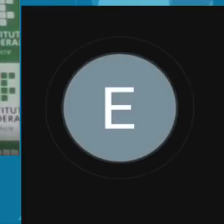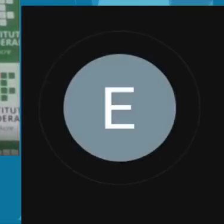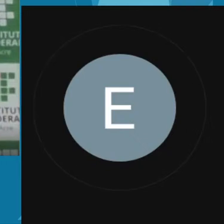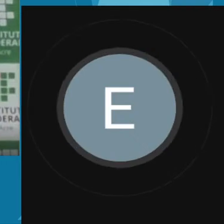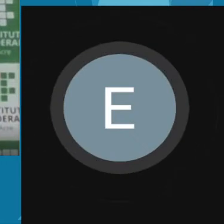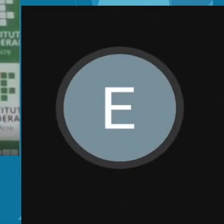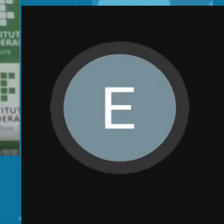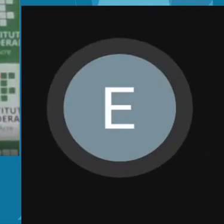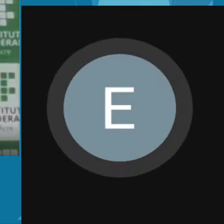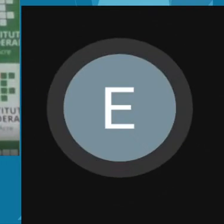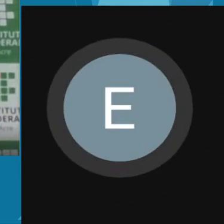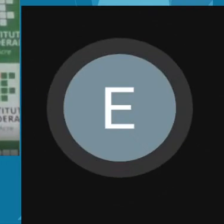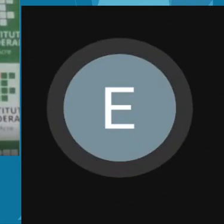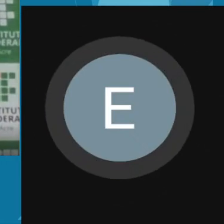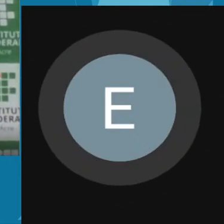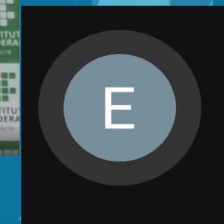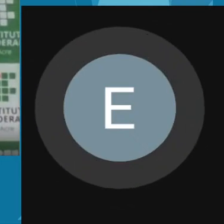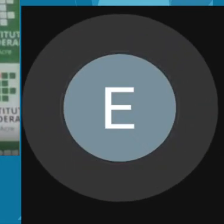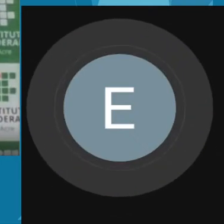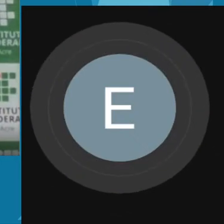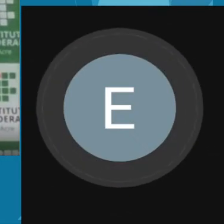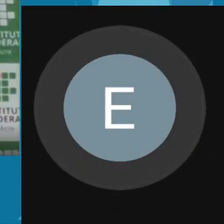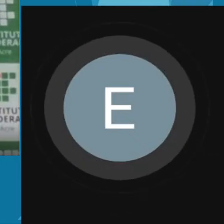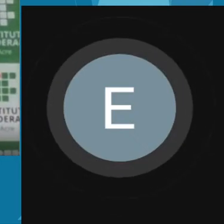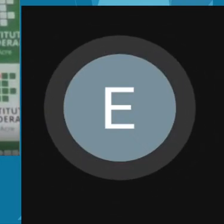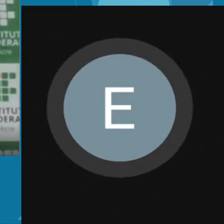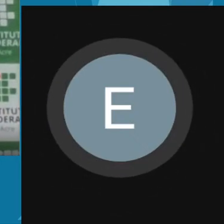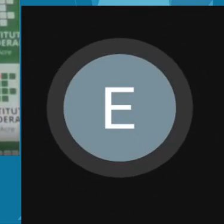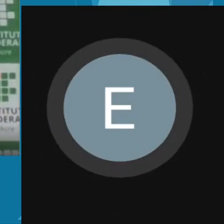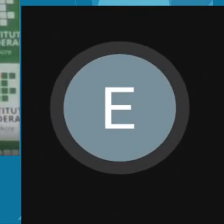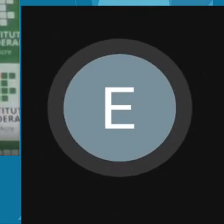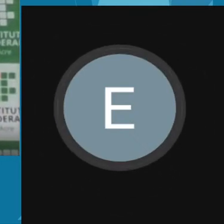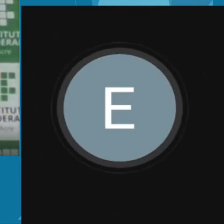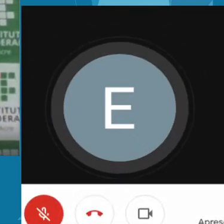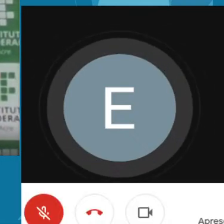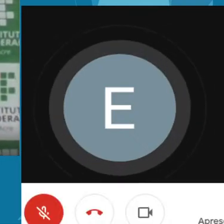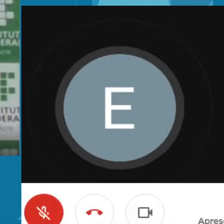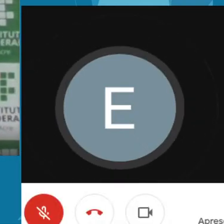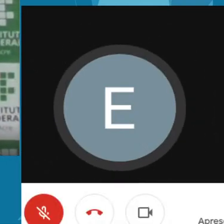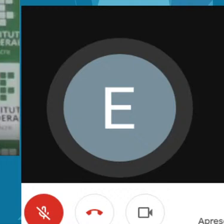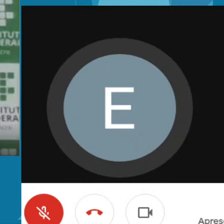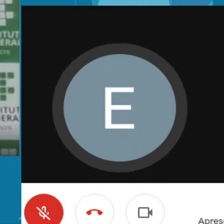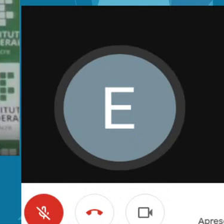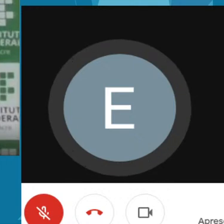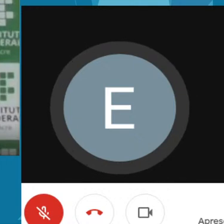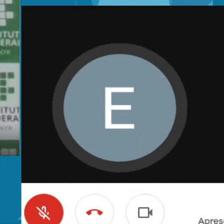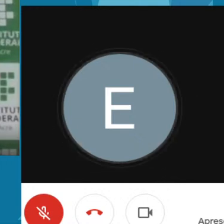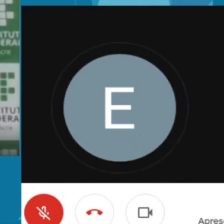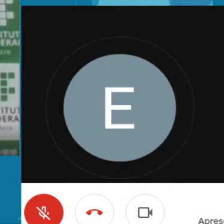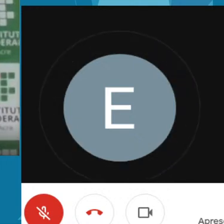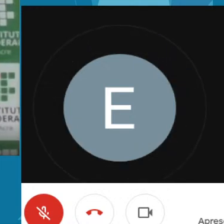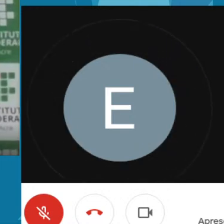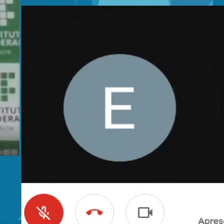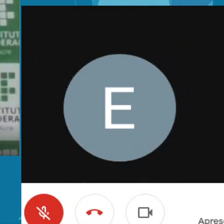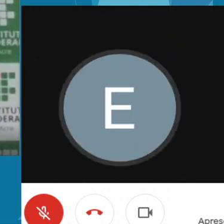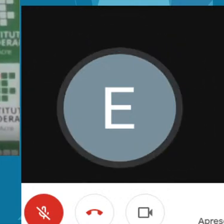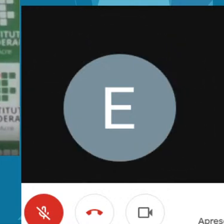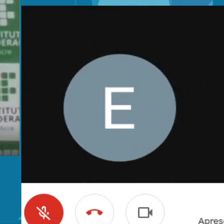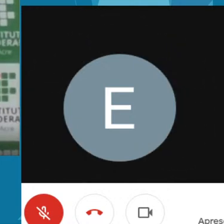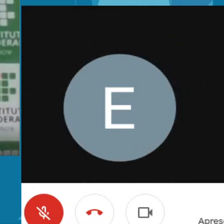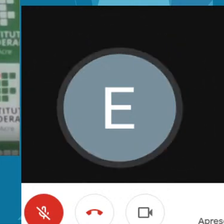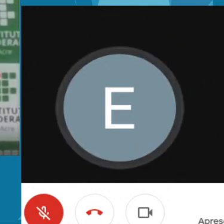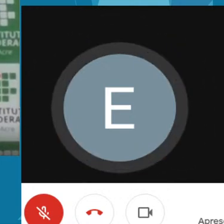.4, Inovação e Criatividade na Era Digital, a programação desta edição contará com atividades